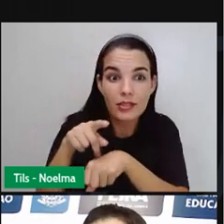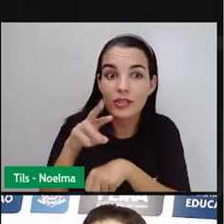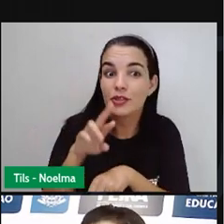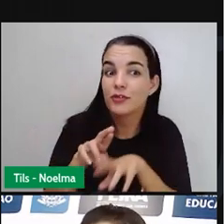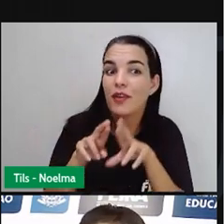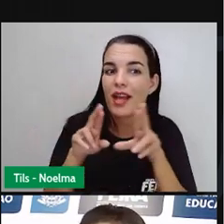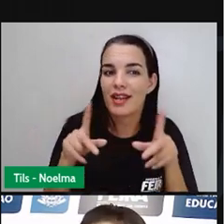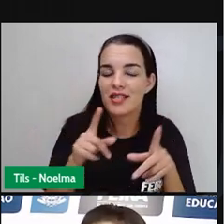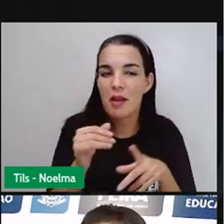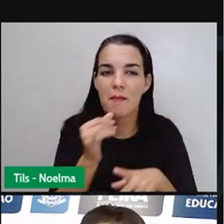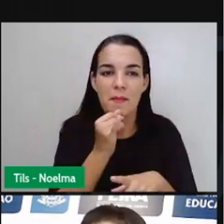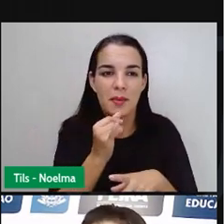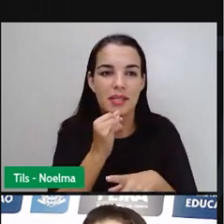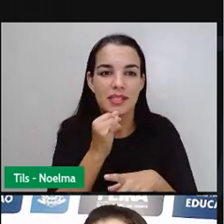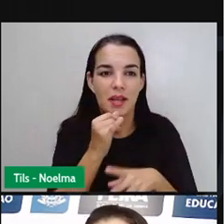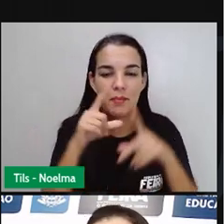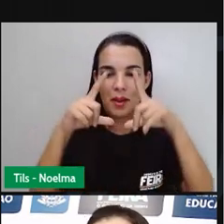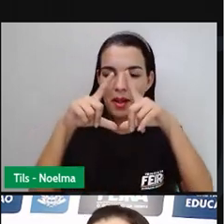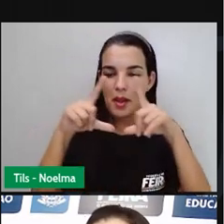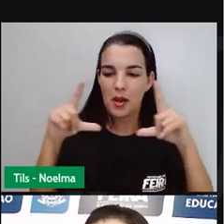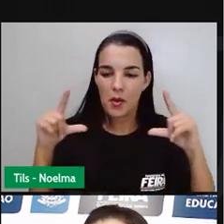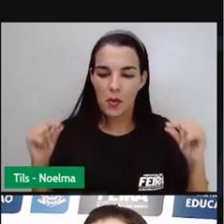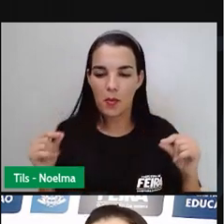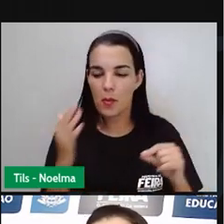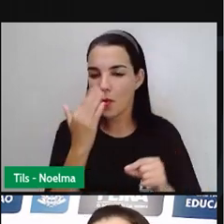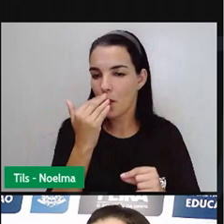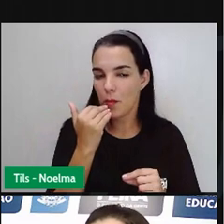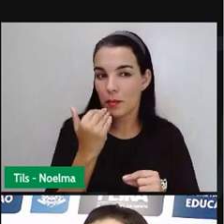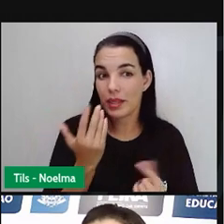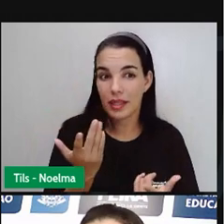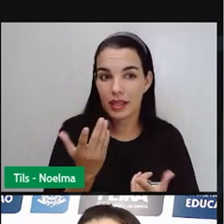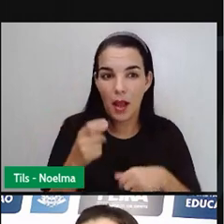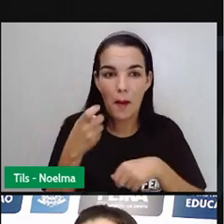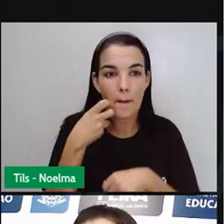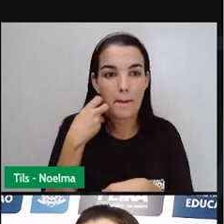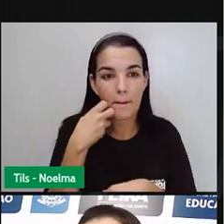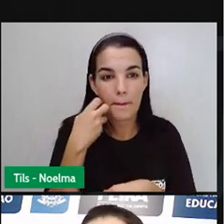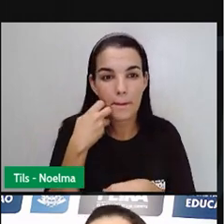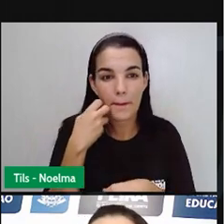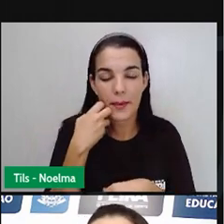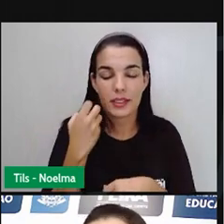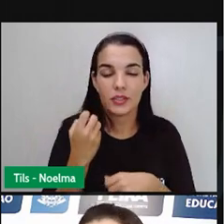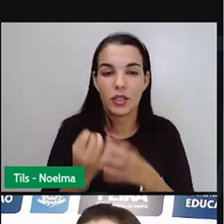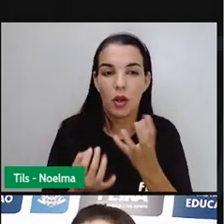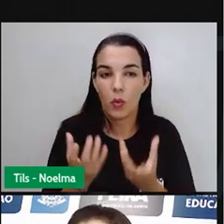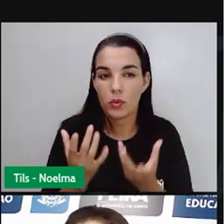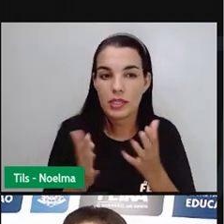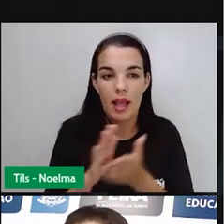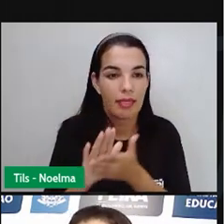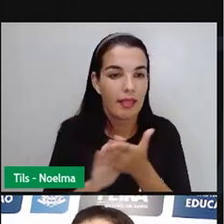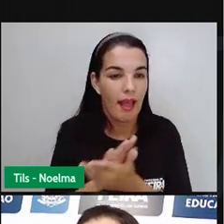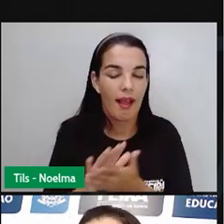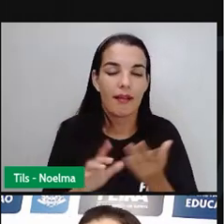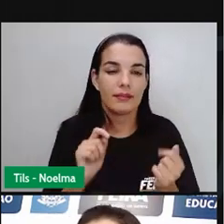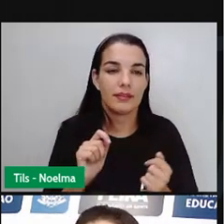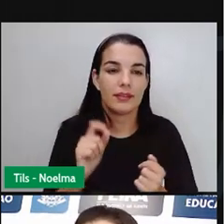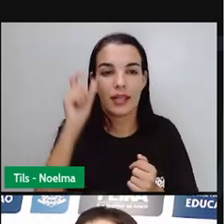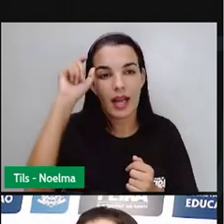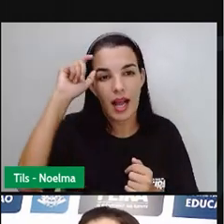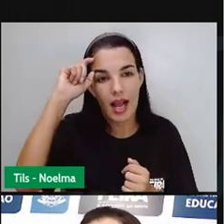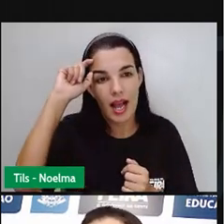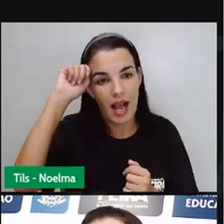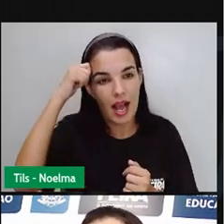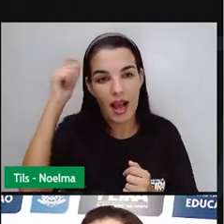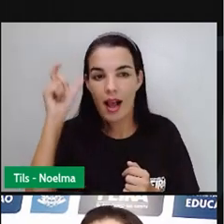comida japonesa que se utiliza, se tem a cultura de comer o peixe cru, né? Aí a gente já vem para os africanos que gostam do feijão, né? Inclusive